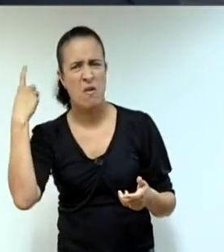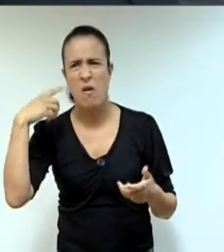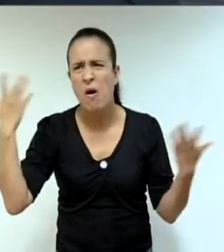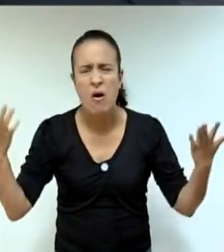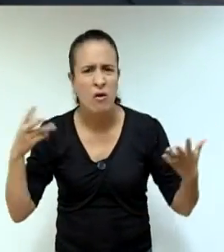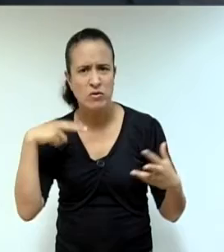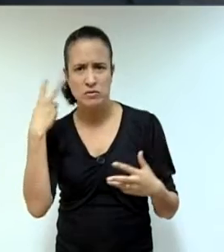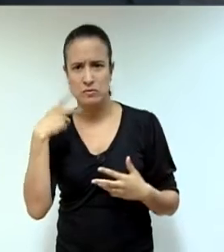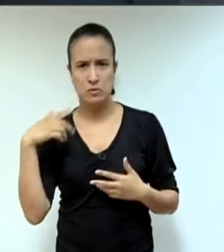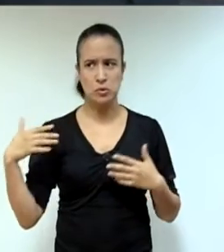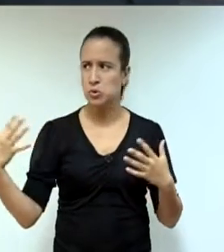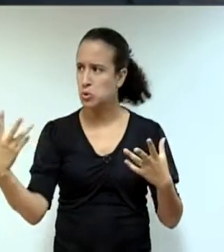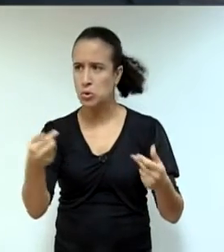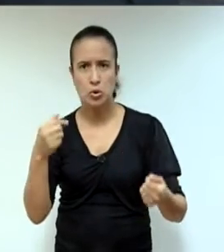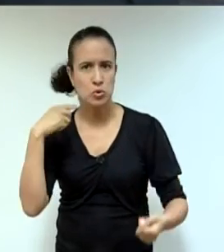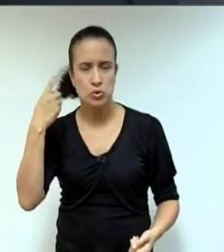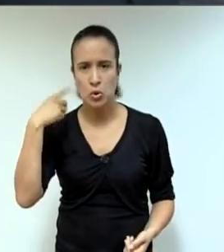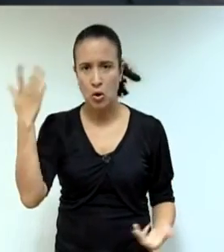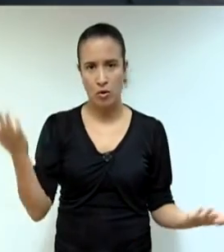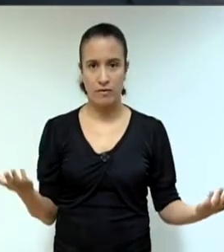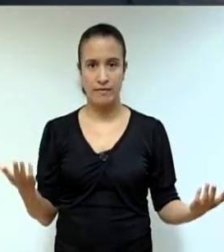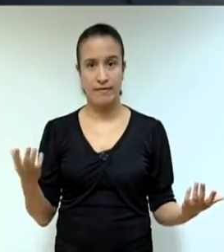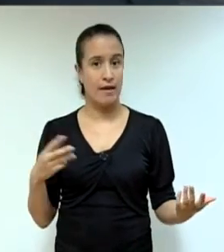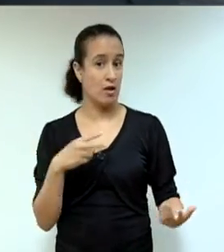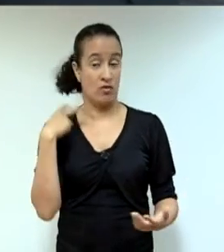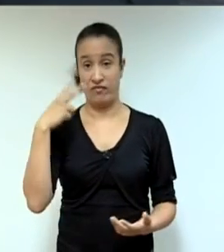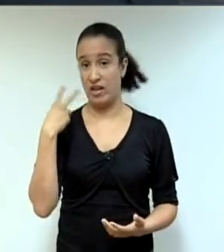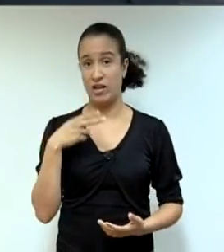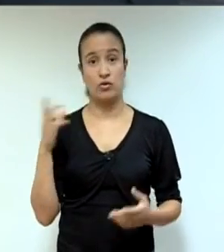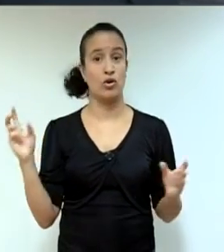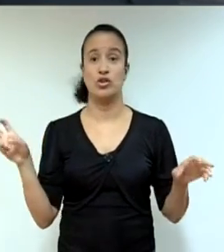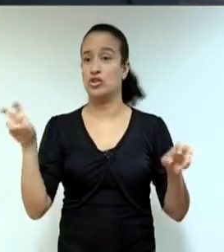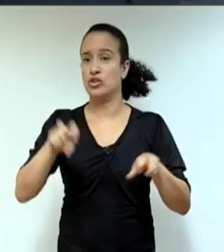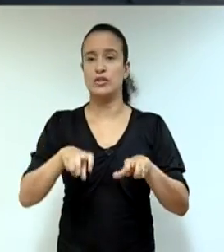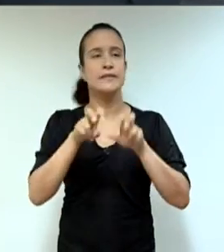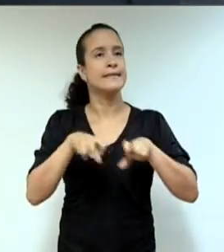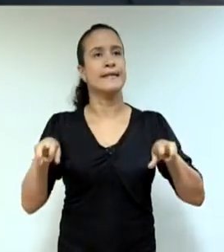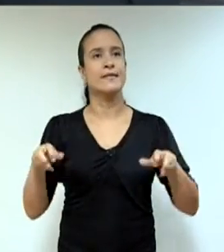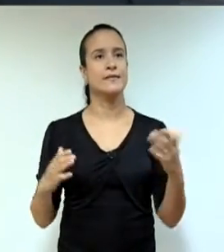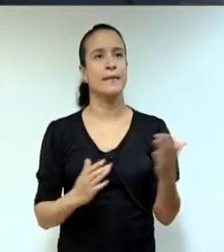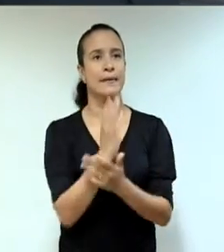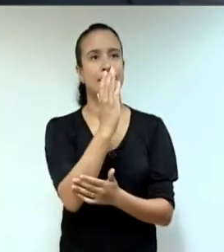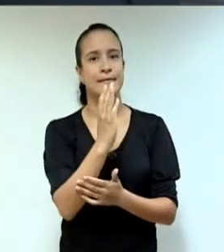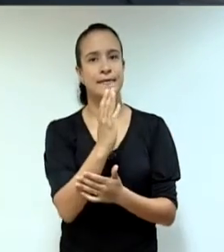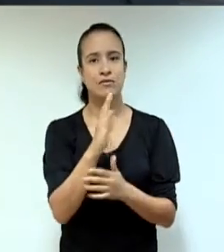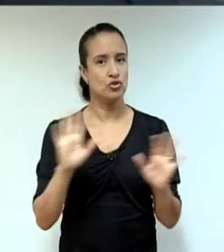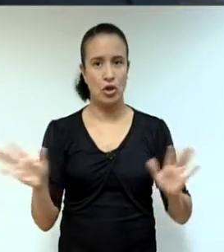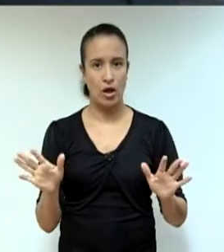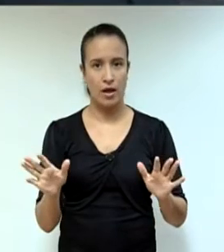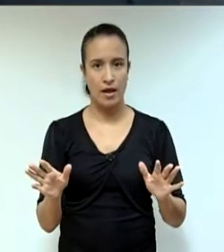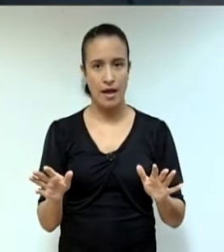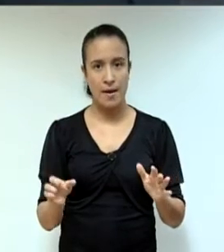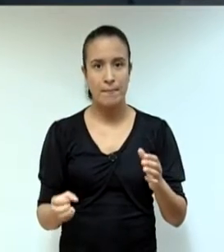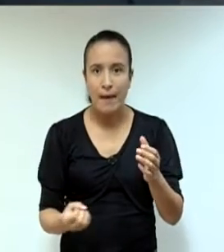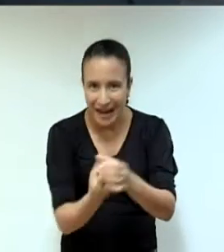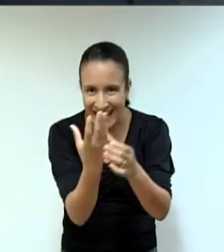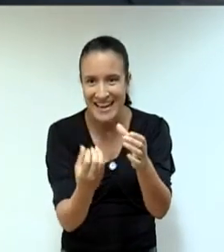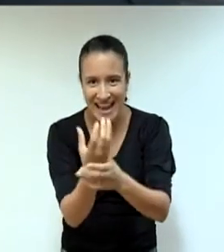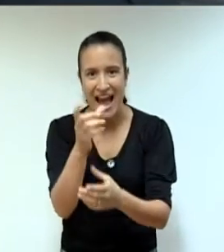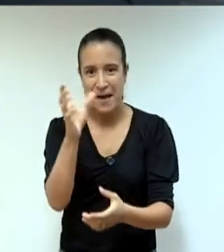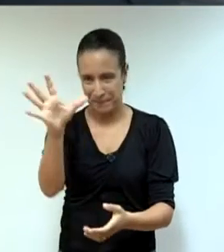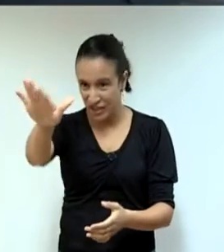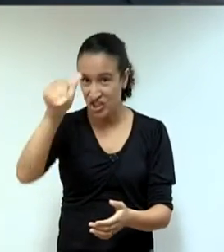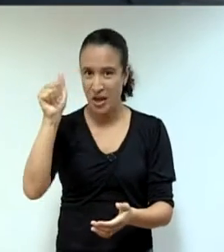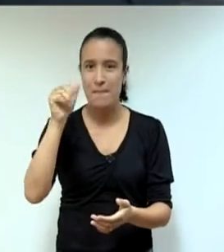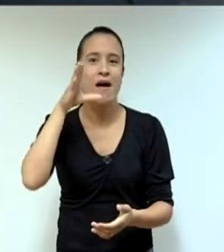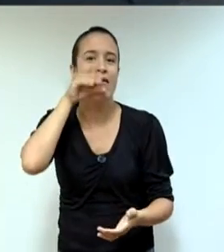que nós, vereadores, estamos aqui apenas aprovando um projeto para poder barganhar cargo lá no Executivo, que é